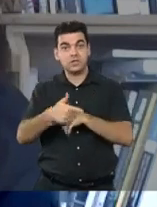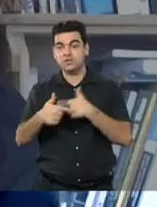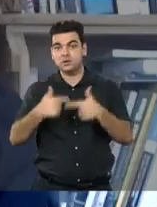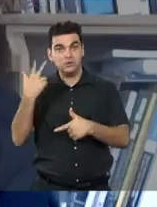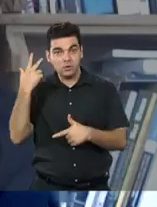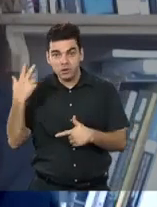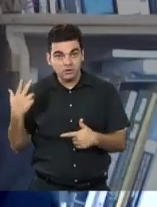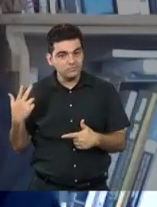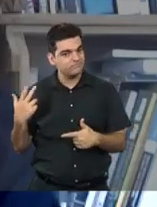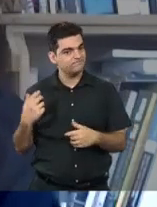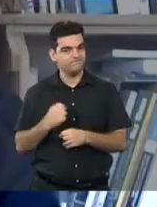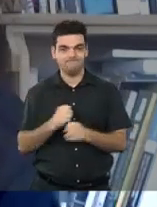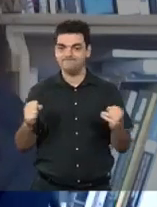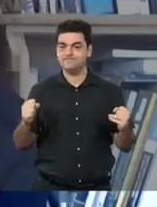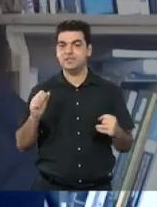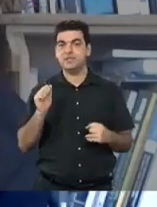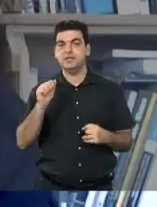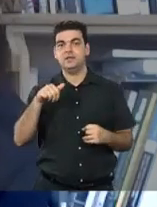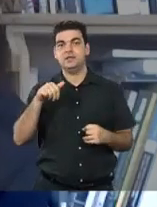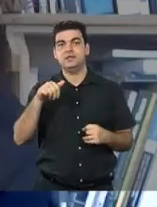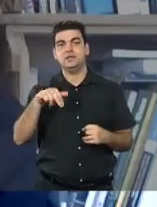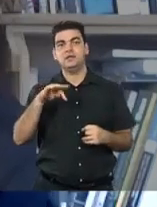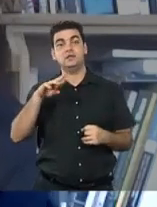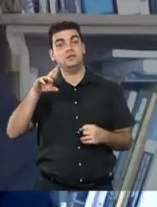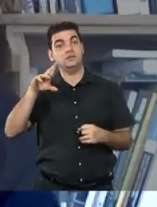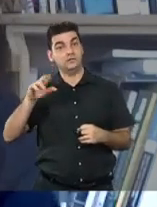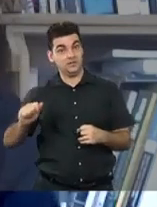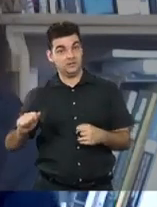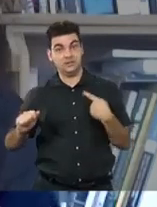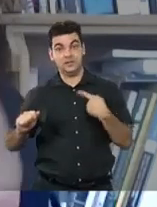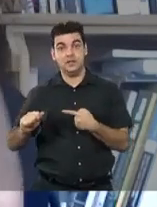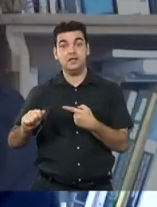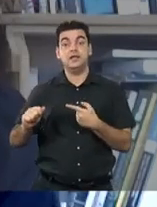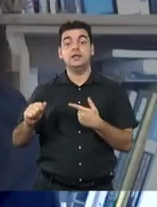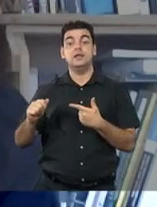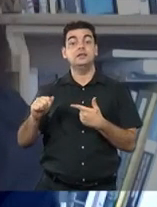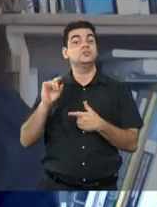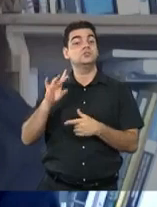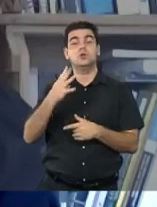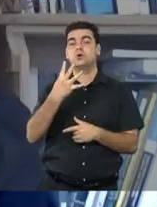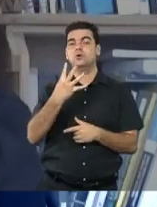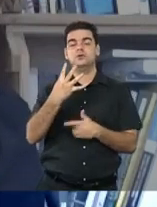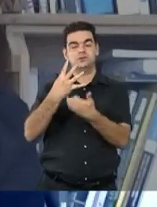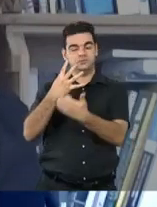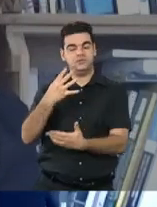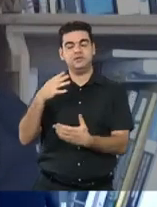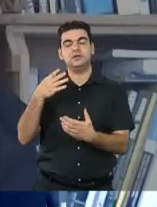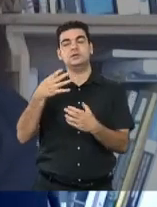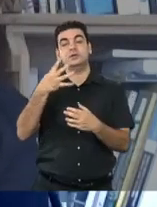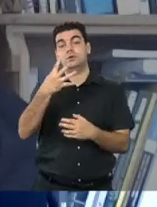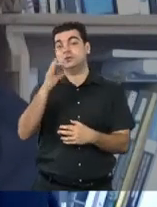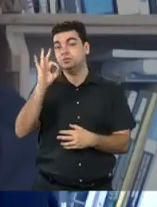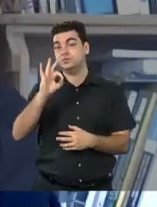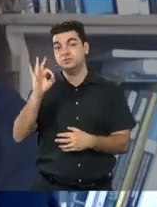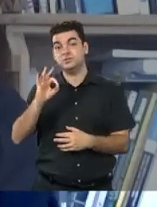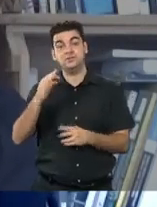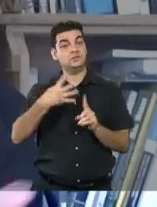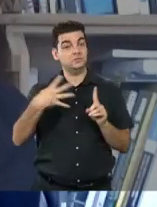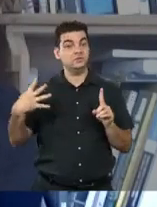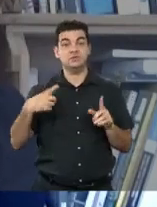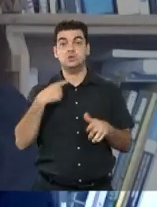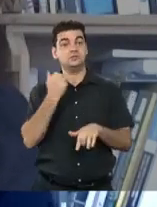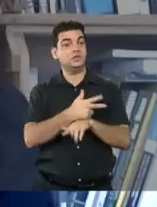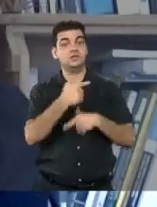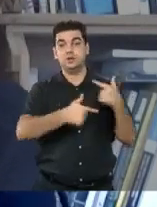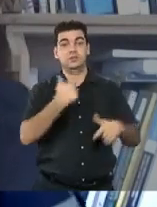formal. Segundo a ANTRA, a Associação Nacional de Travestis e Transexuais, apenas 4% das travestis e transexuais do país